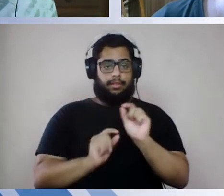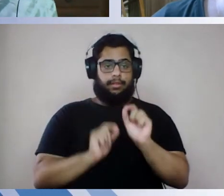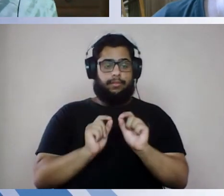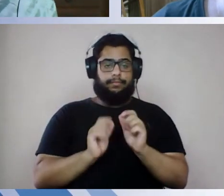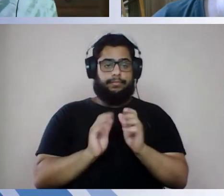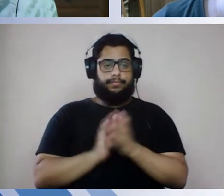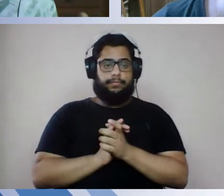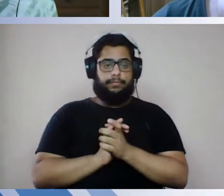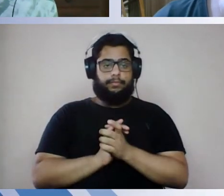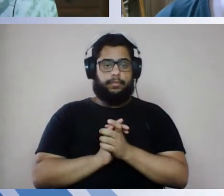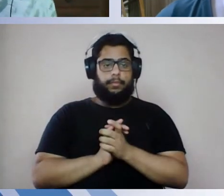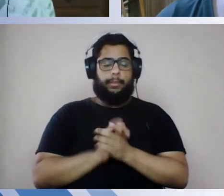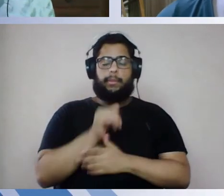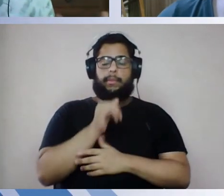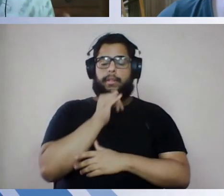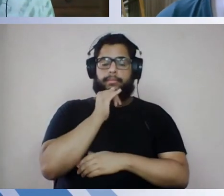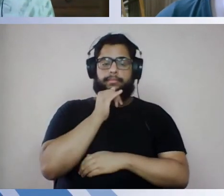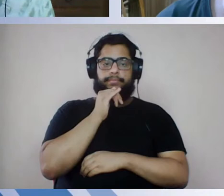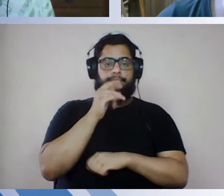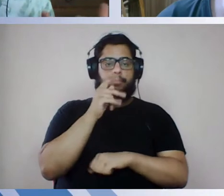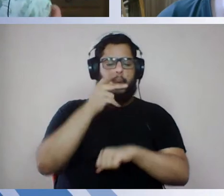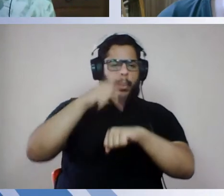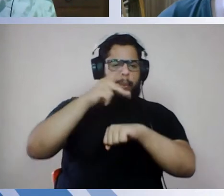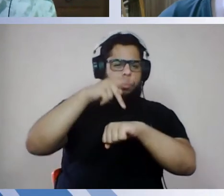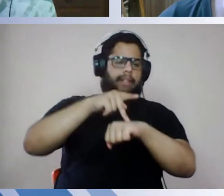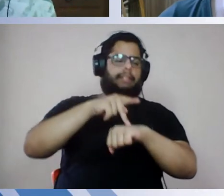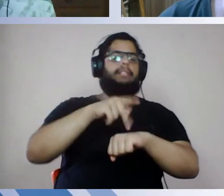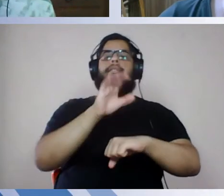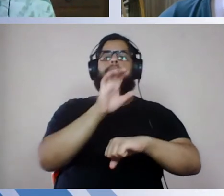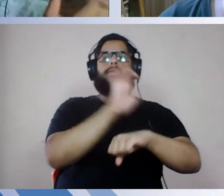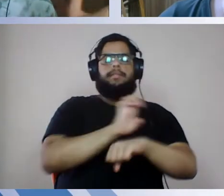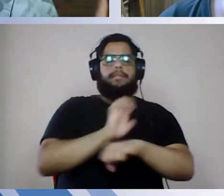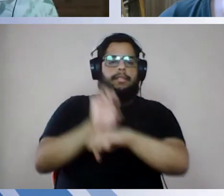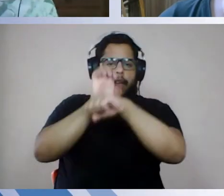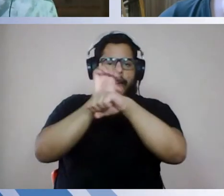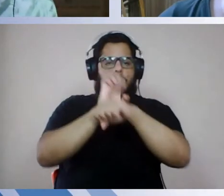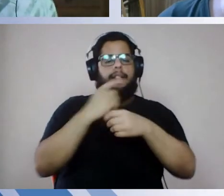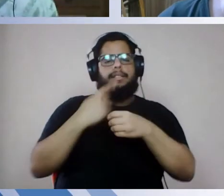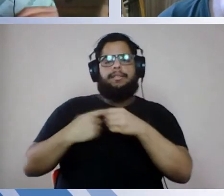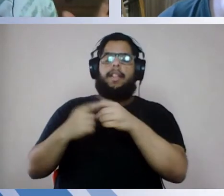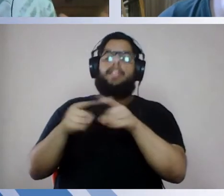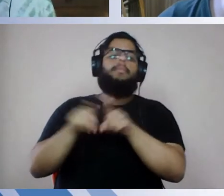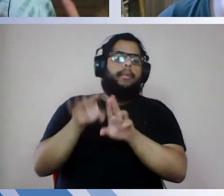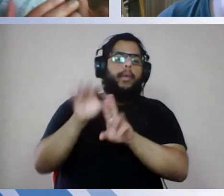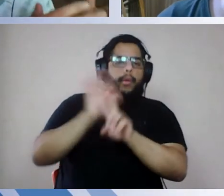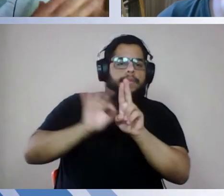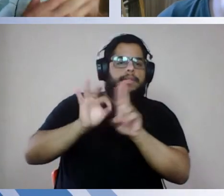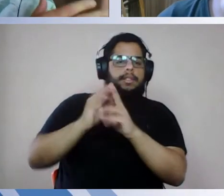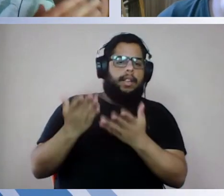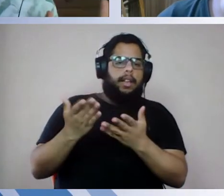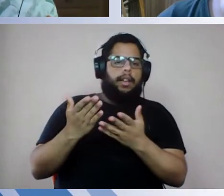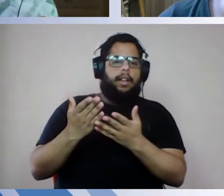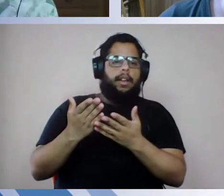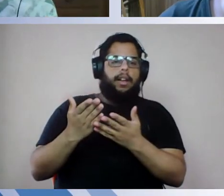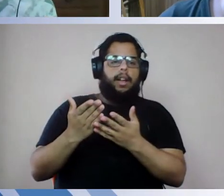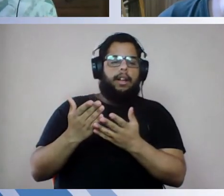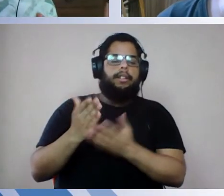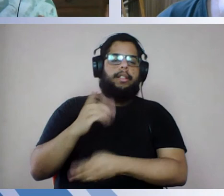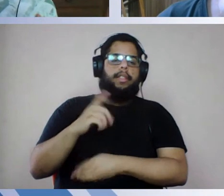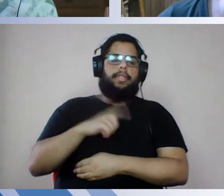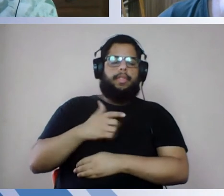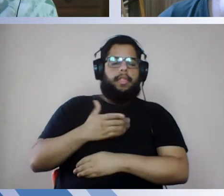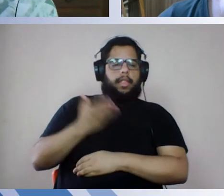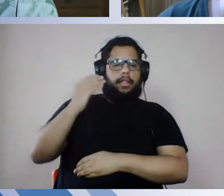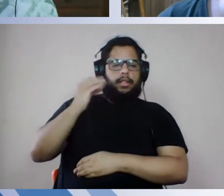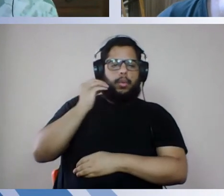se o país, o Estado, os municípios, a própria UFSCar, tivesse tido a oportunidade de fazer